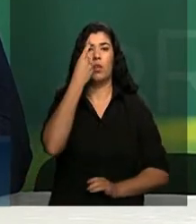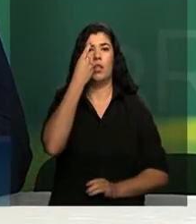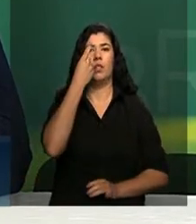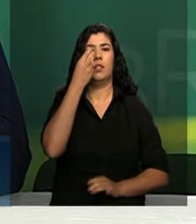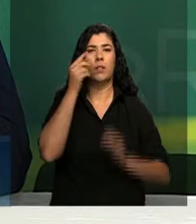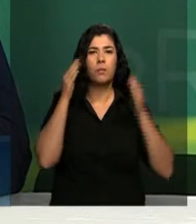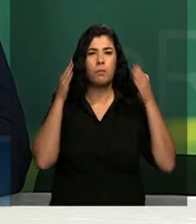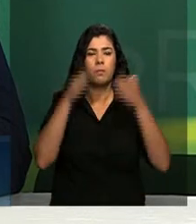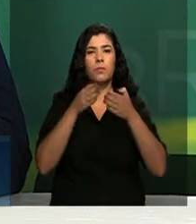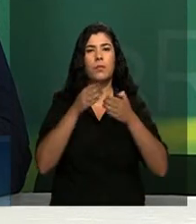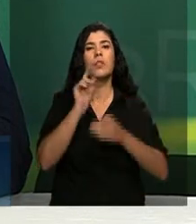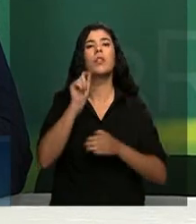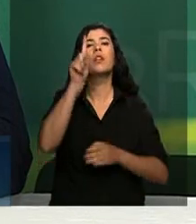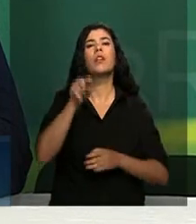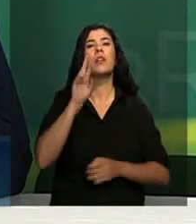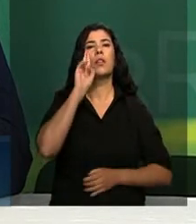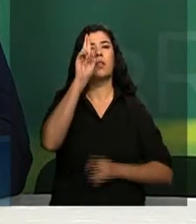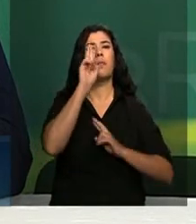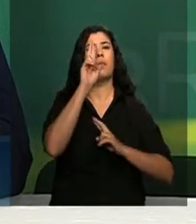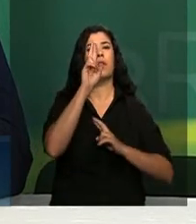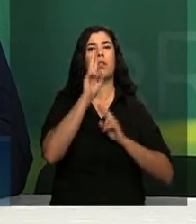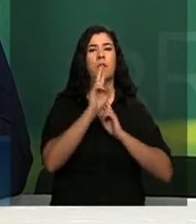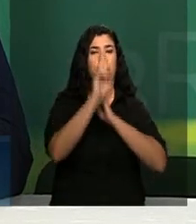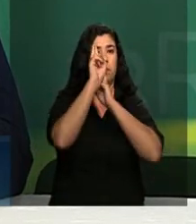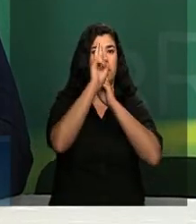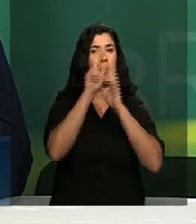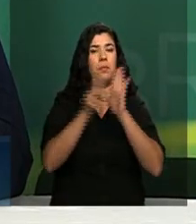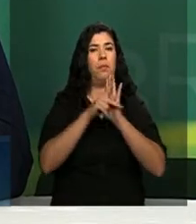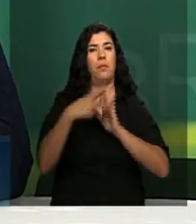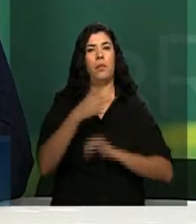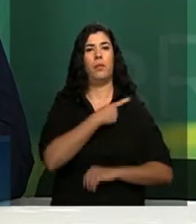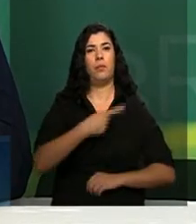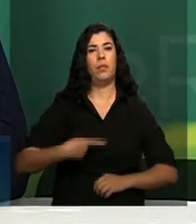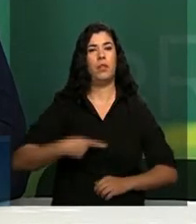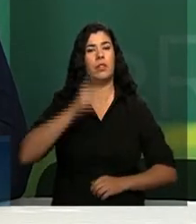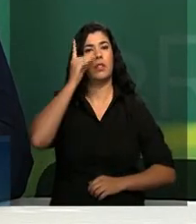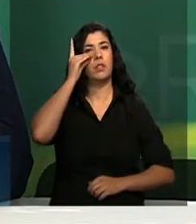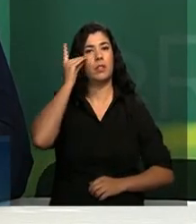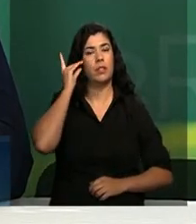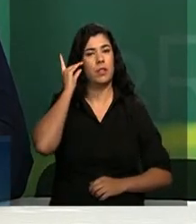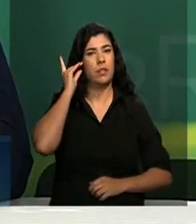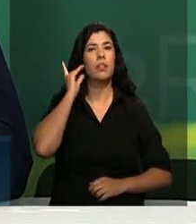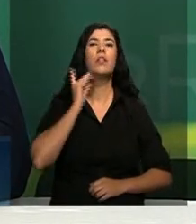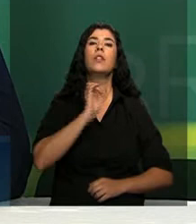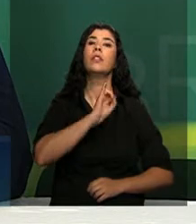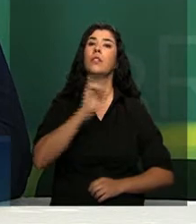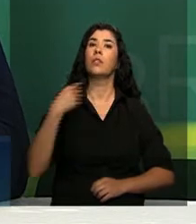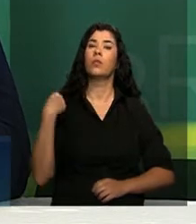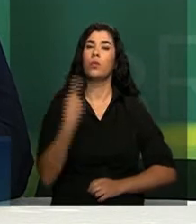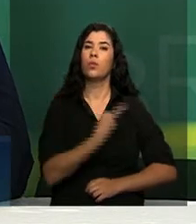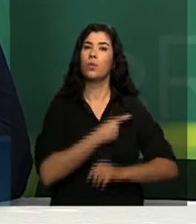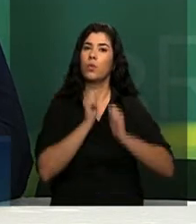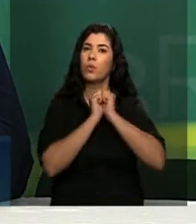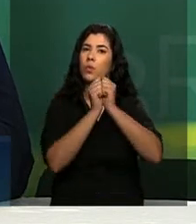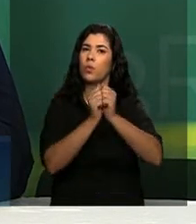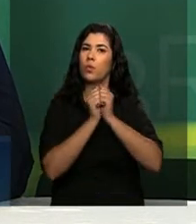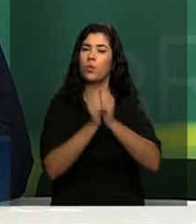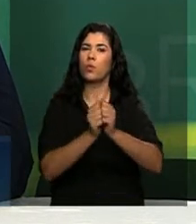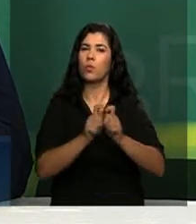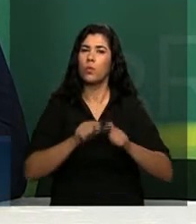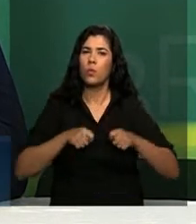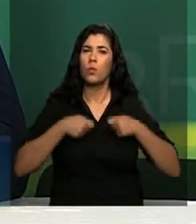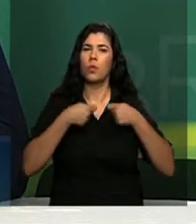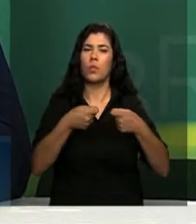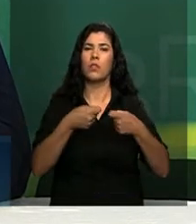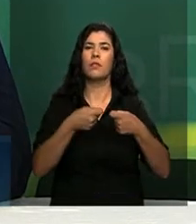que é a presidenta Dilma. Portanto, se nós juntarmos esforços, se nós trabalharmos de forma unificada, eu